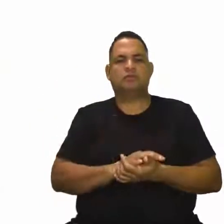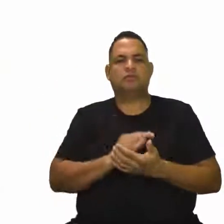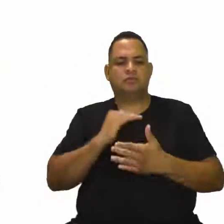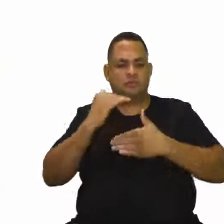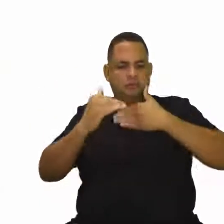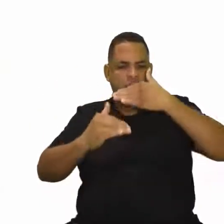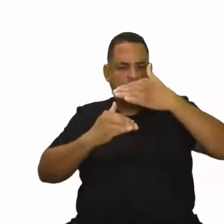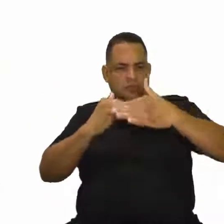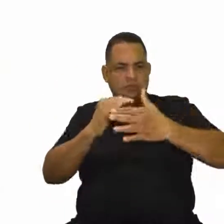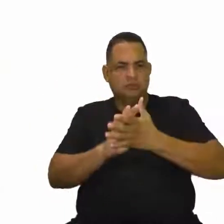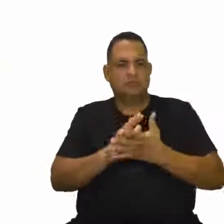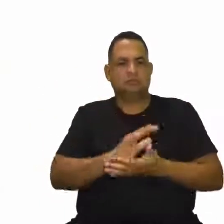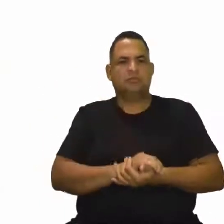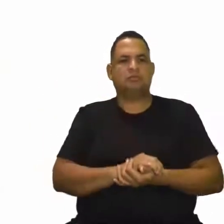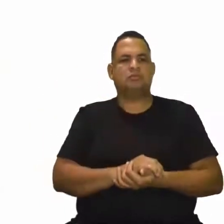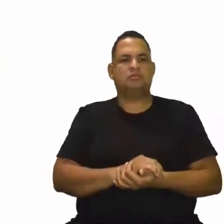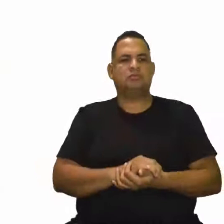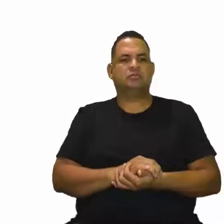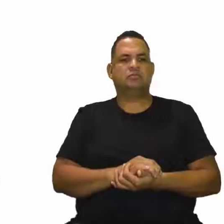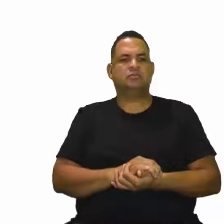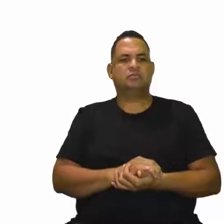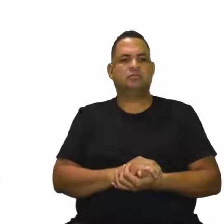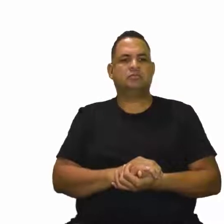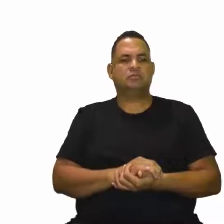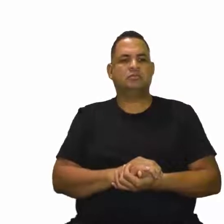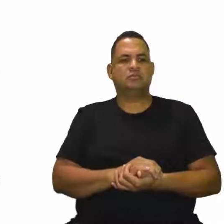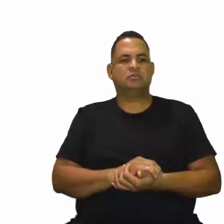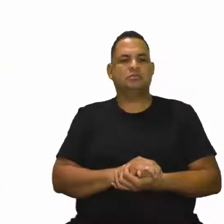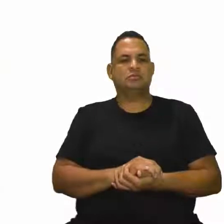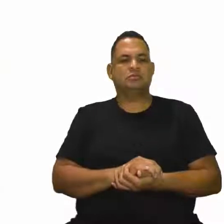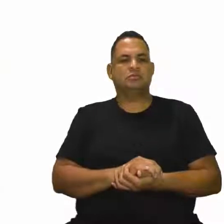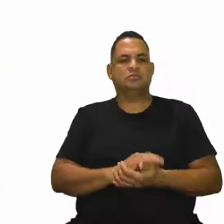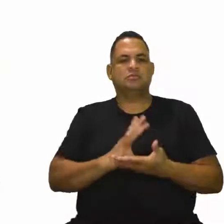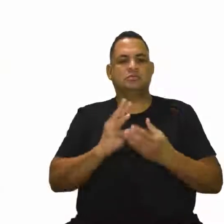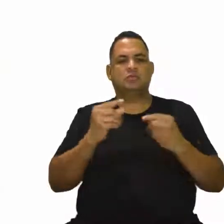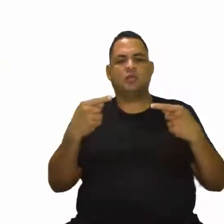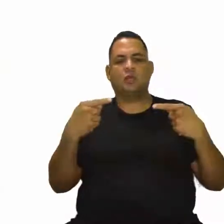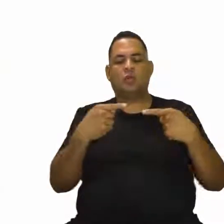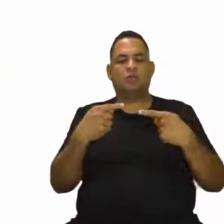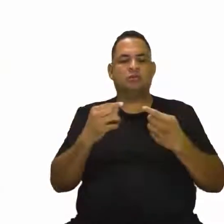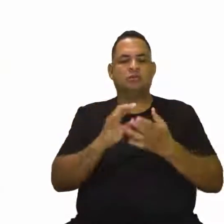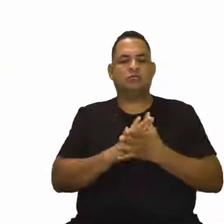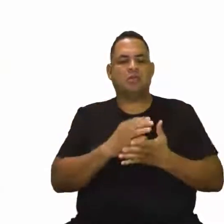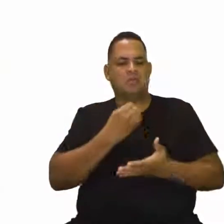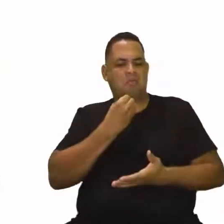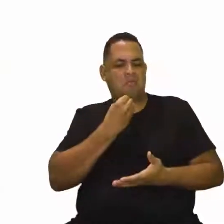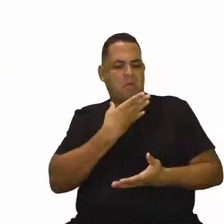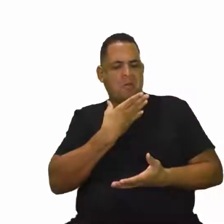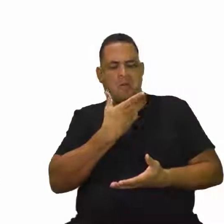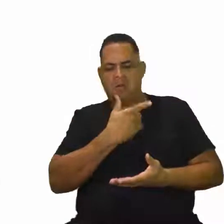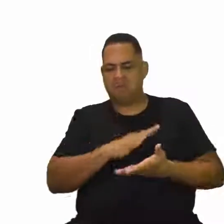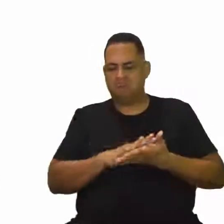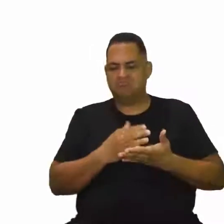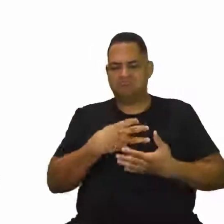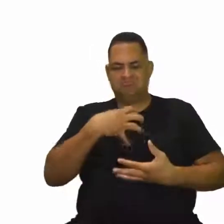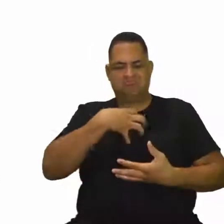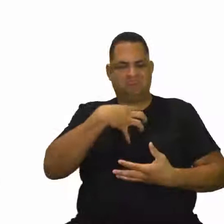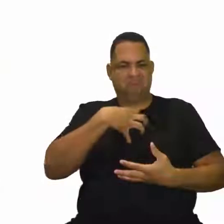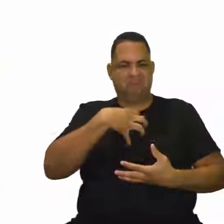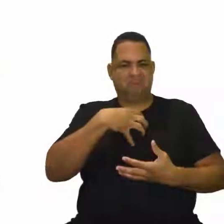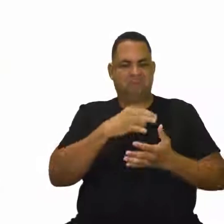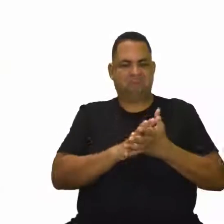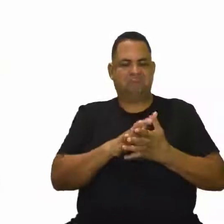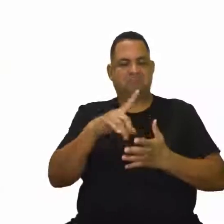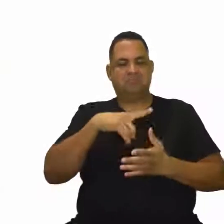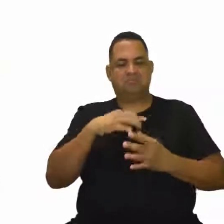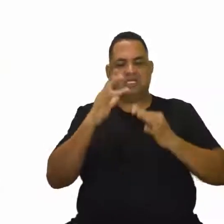avançou, que galgou muita coisa. Então, isso aí tá tudo ligado. Ele se sente bem melhor, né? Ele tem